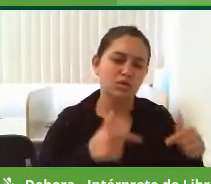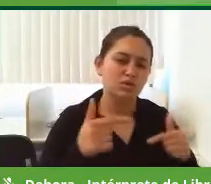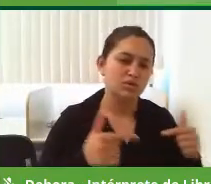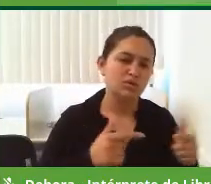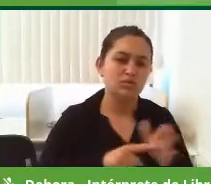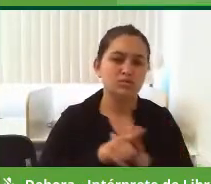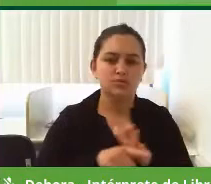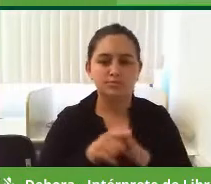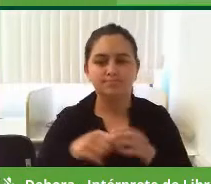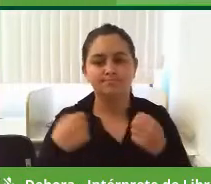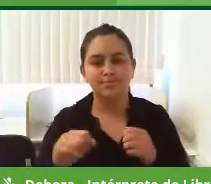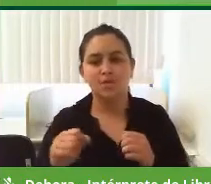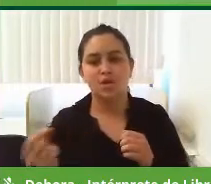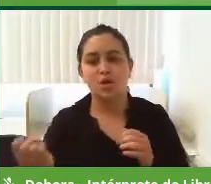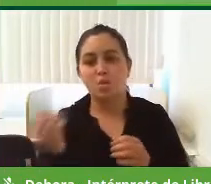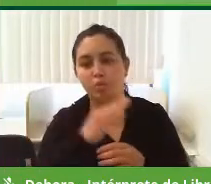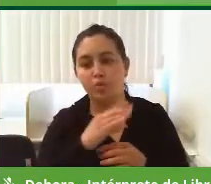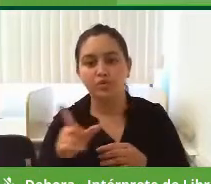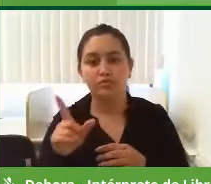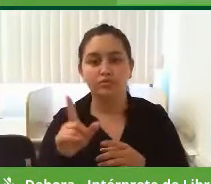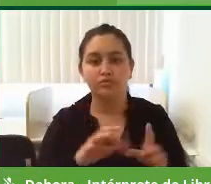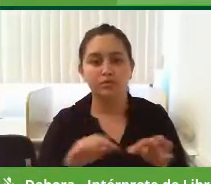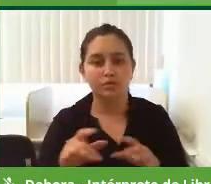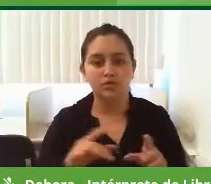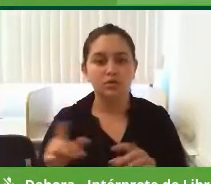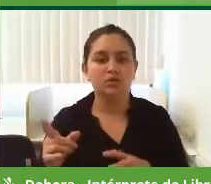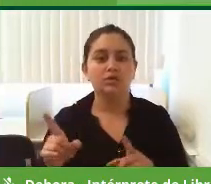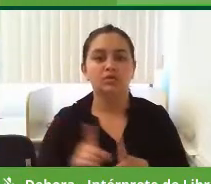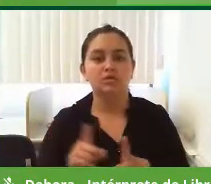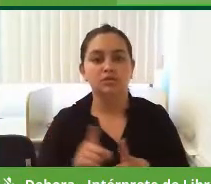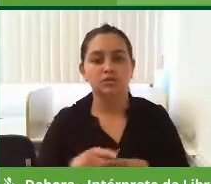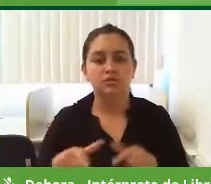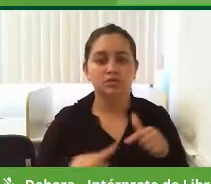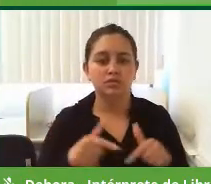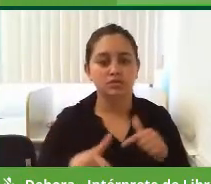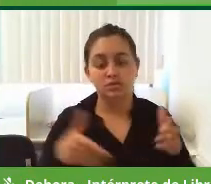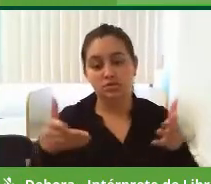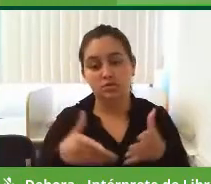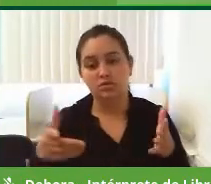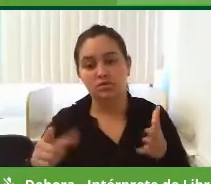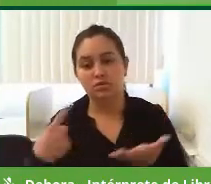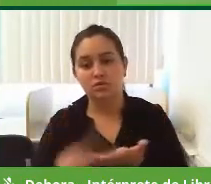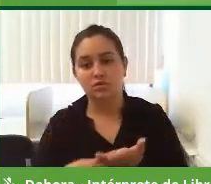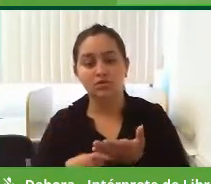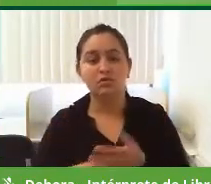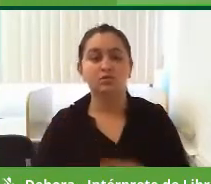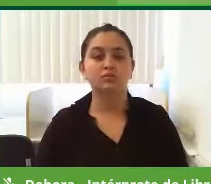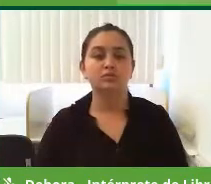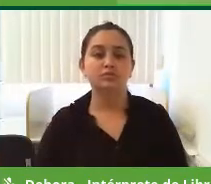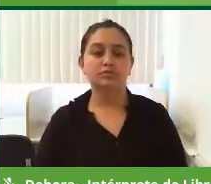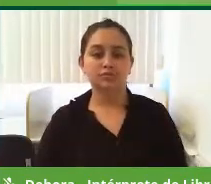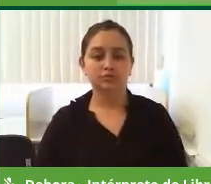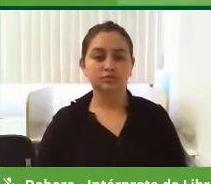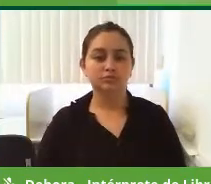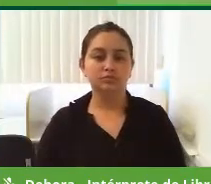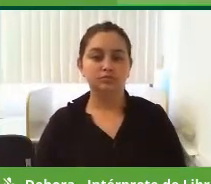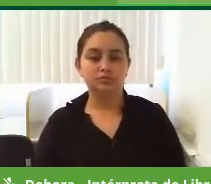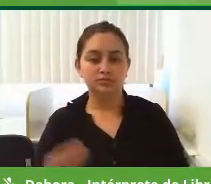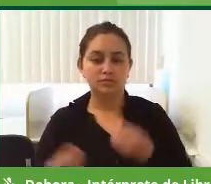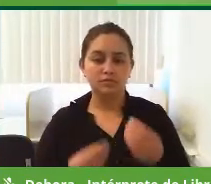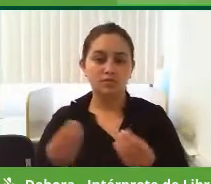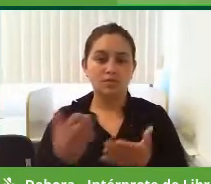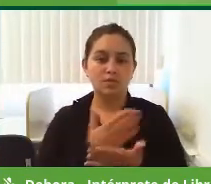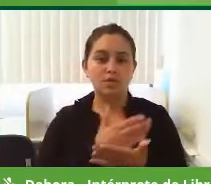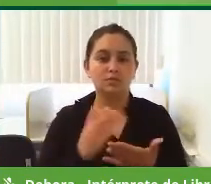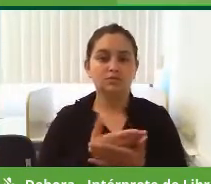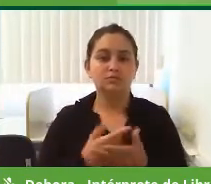de inovar. E a inovação é isso, é o quadro digital para poder trabalhar porque hoje a conjuntura é digital. E dentro da conjuntura digital nós temos que trazer isso para